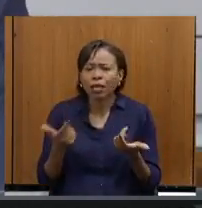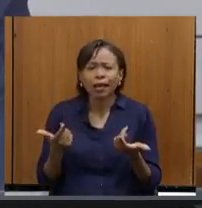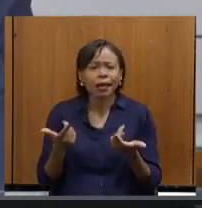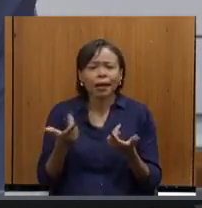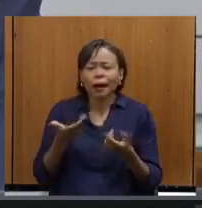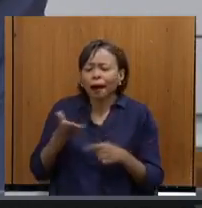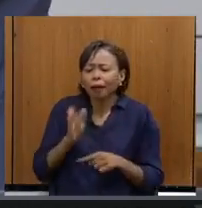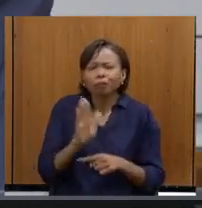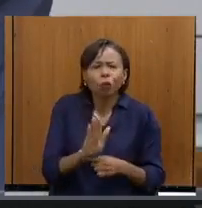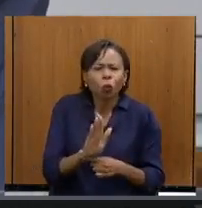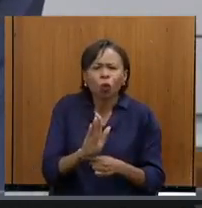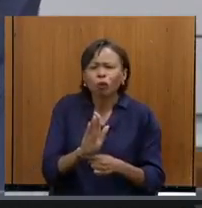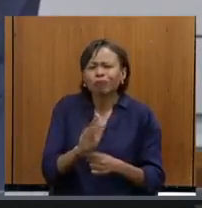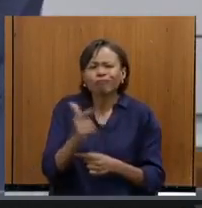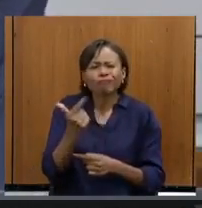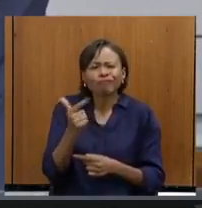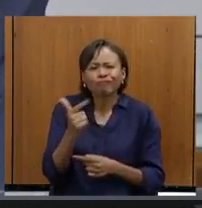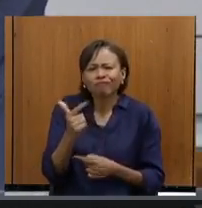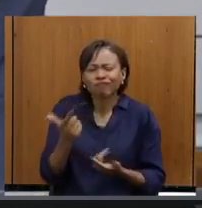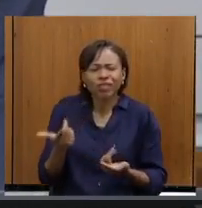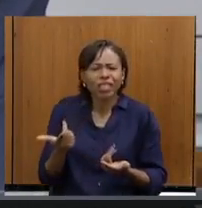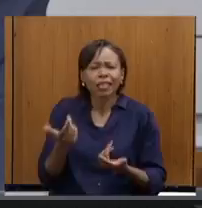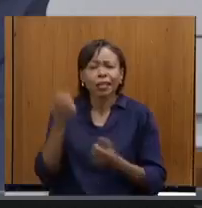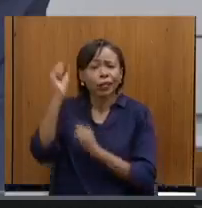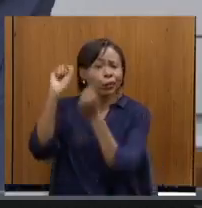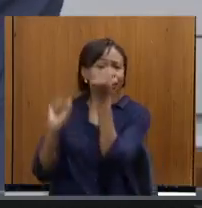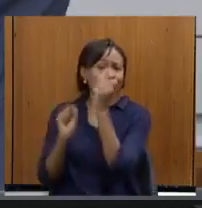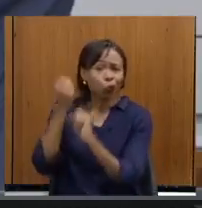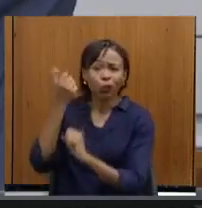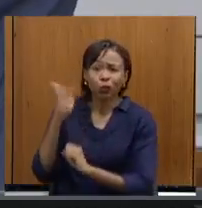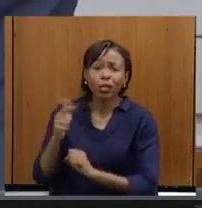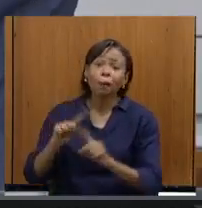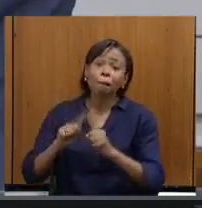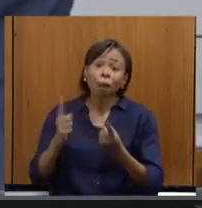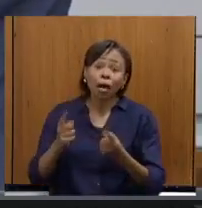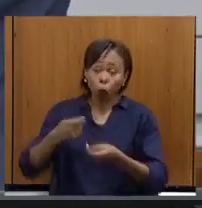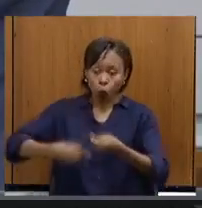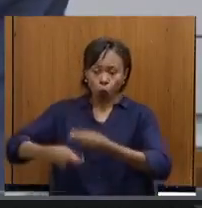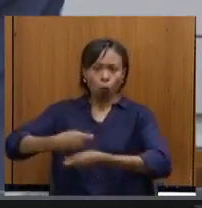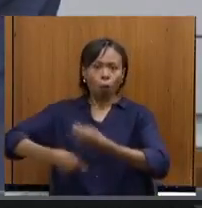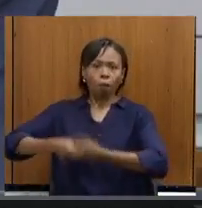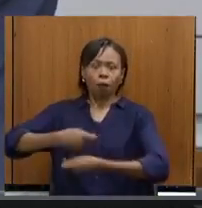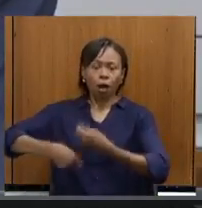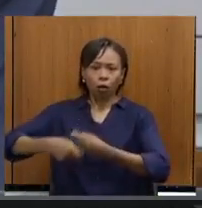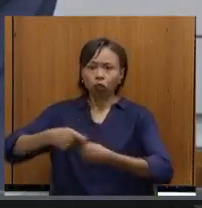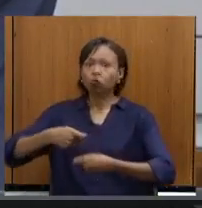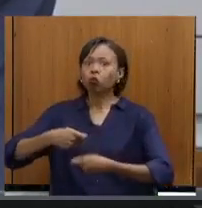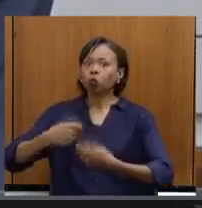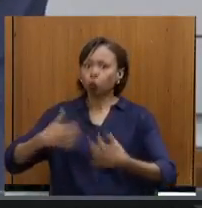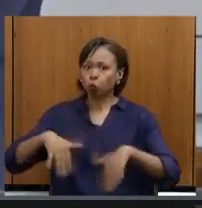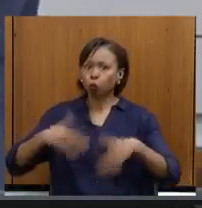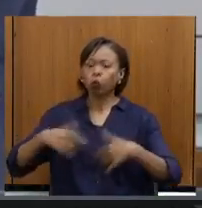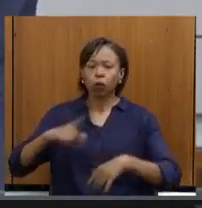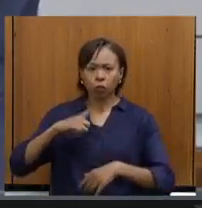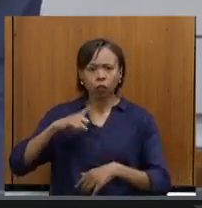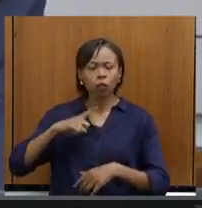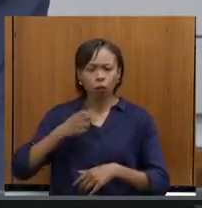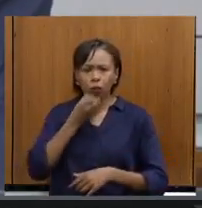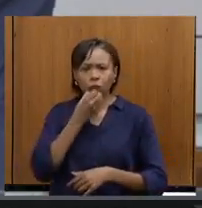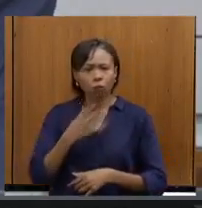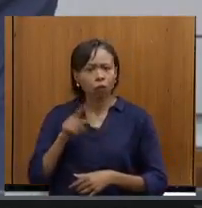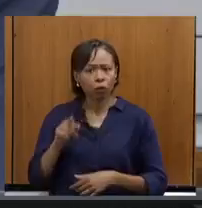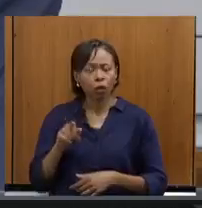grandes patrocinadores, não possuem indústria, mas tem um comércio forte, um comércio que muitas das vezes